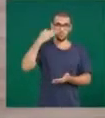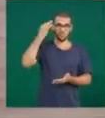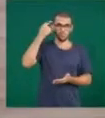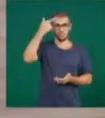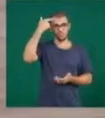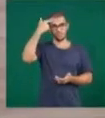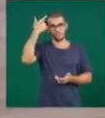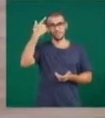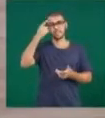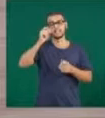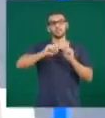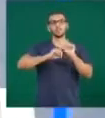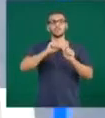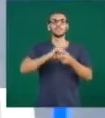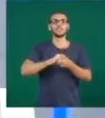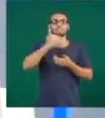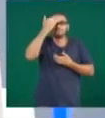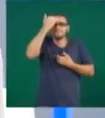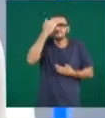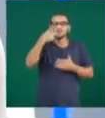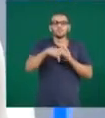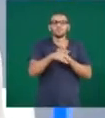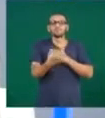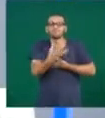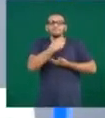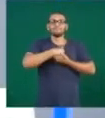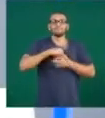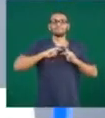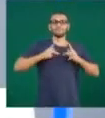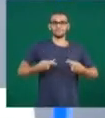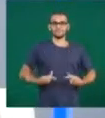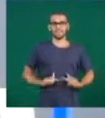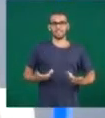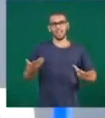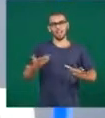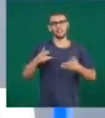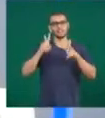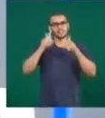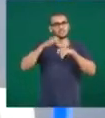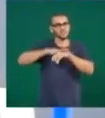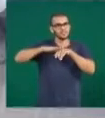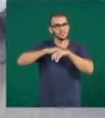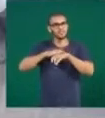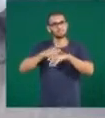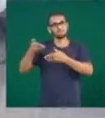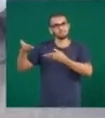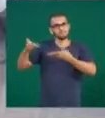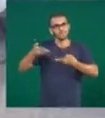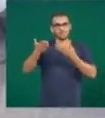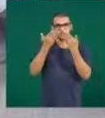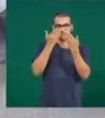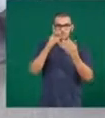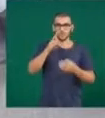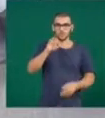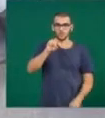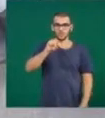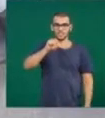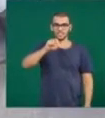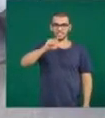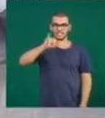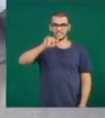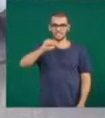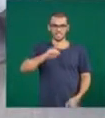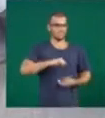assunto, convidamos a psicóloga Rosália Moreira. Rosália, bem-vinda ao TVU Notícias. Obrigada, Deslênio. Boa